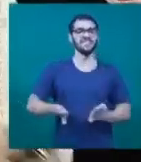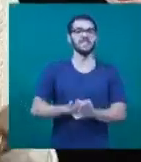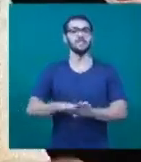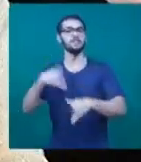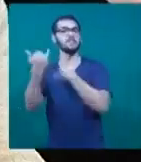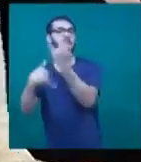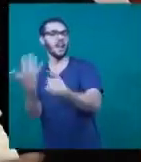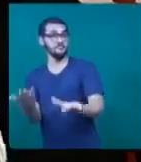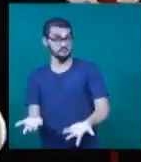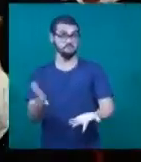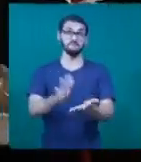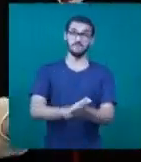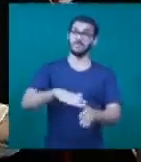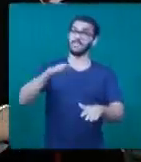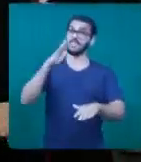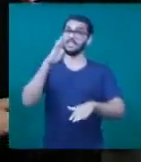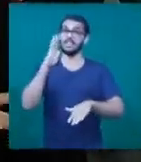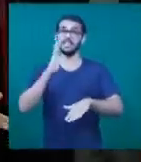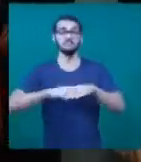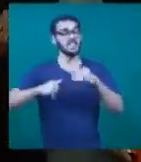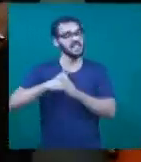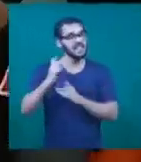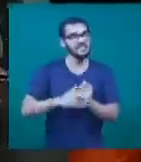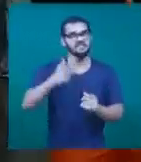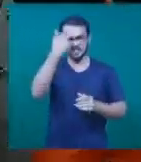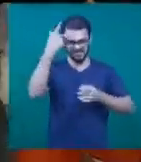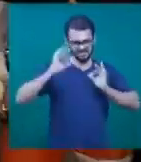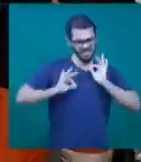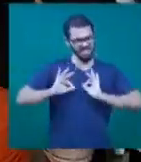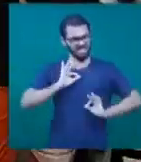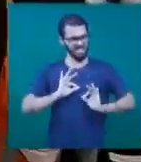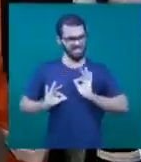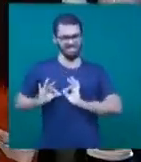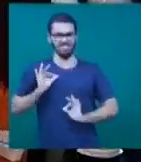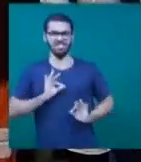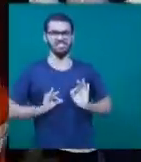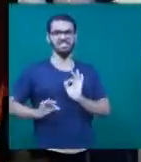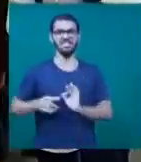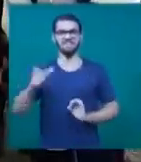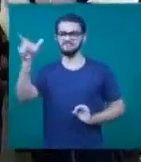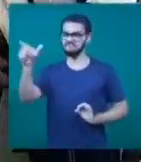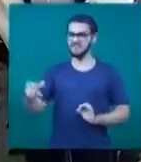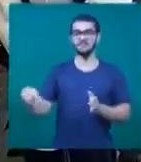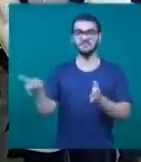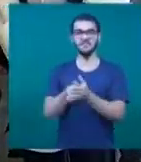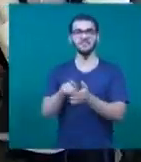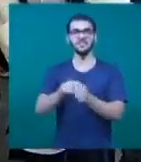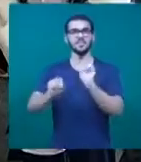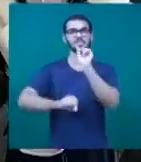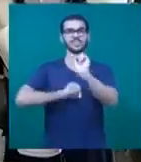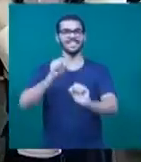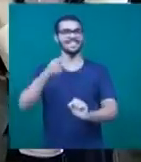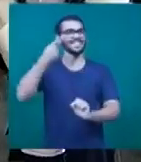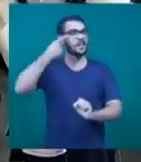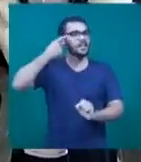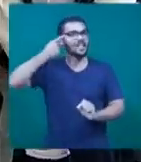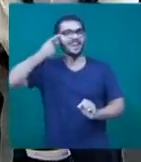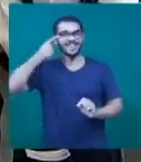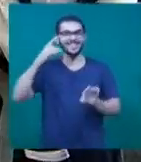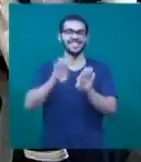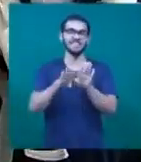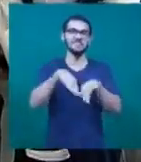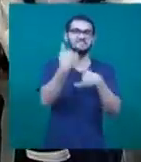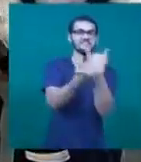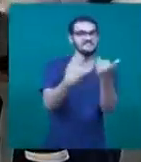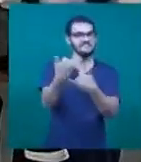Na prática, as pessoas se vestem de personagens, muitas vezes inspirados na cultura japonesa e de